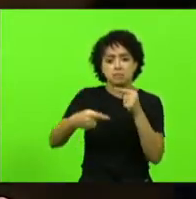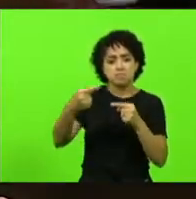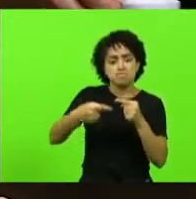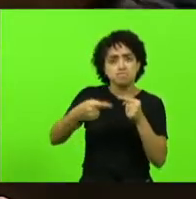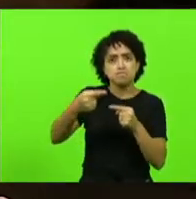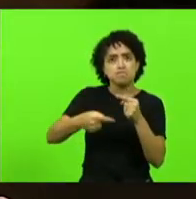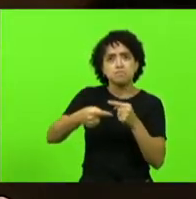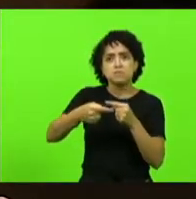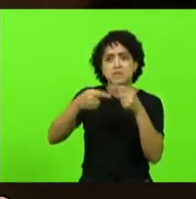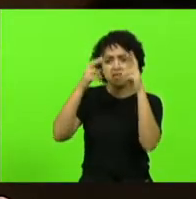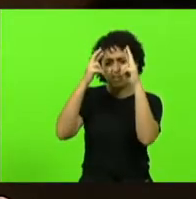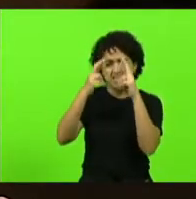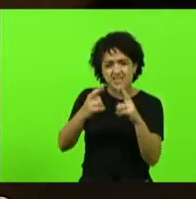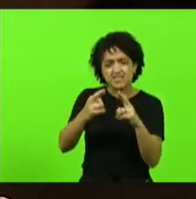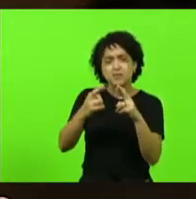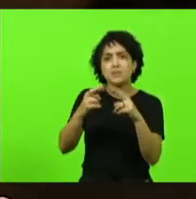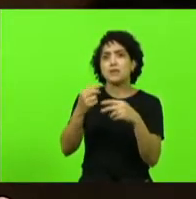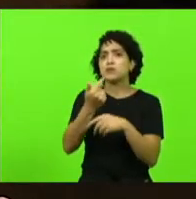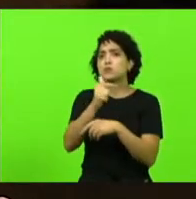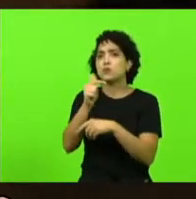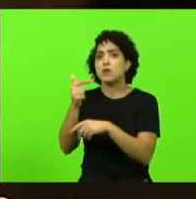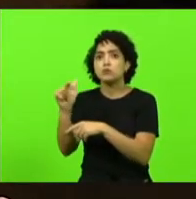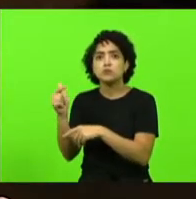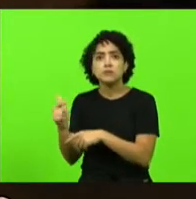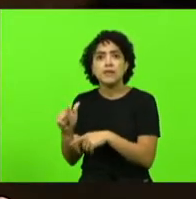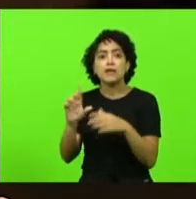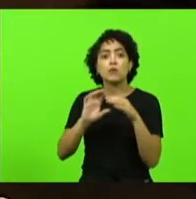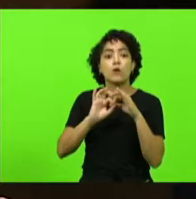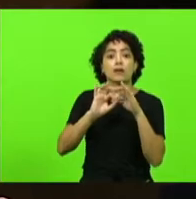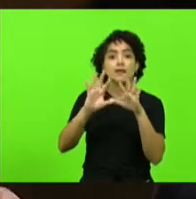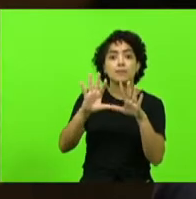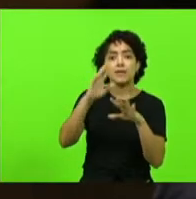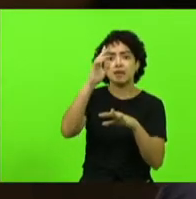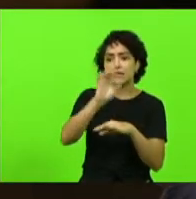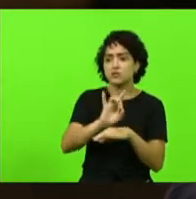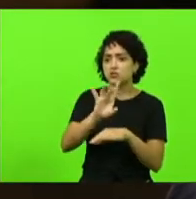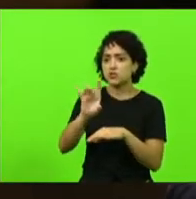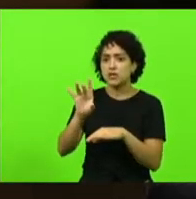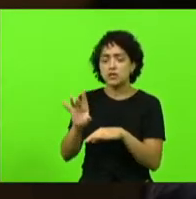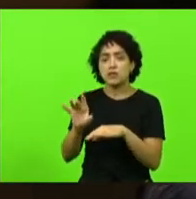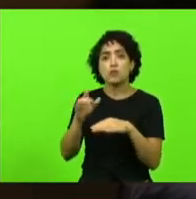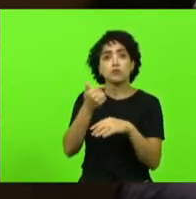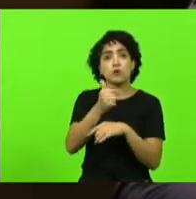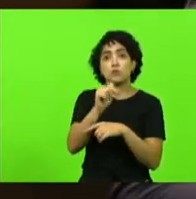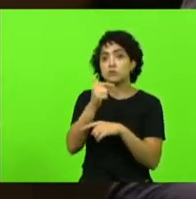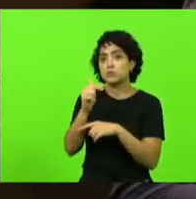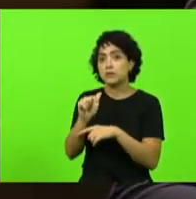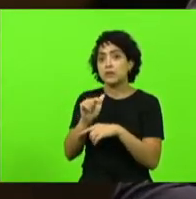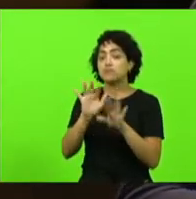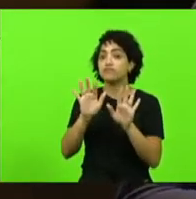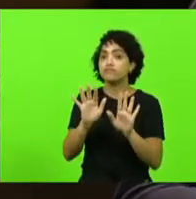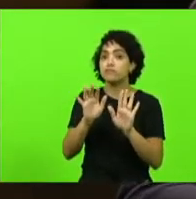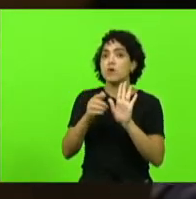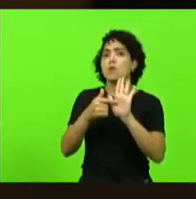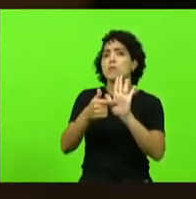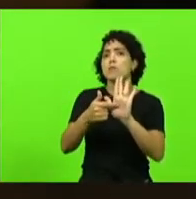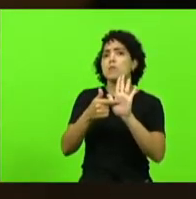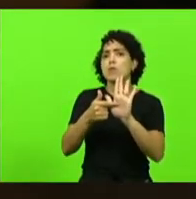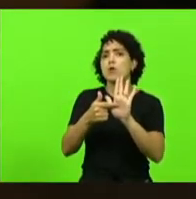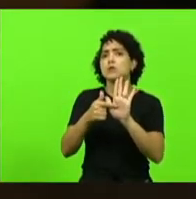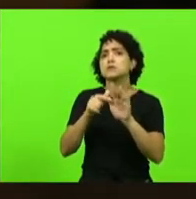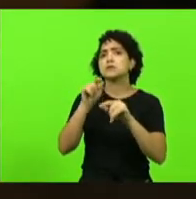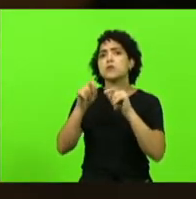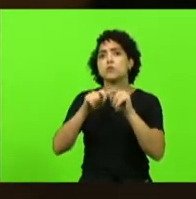respeito com as instituições com a liberdade individual e que mostra o problema de nós termos um